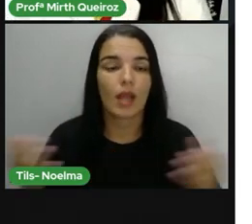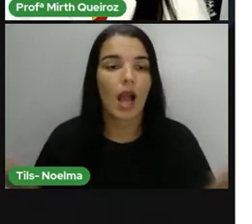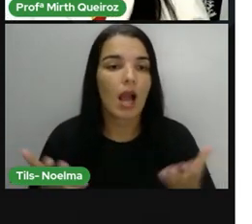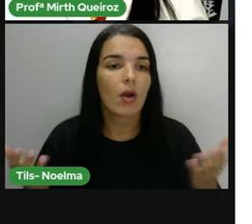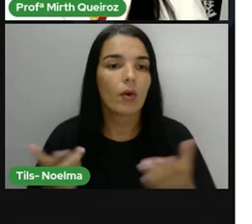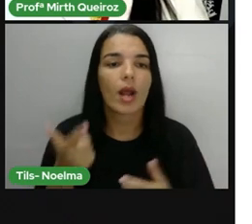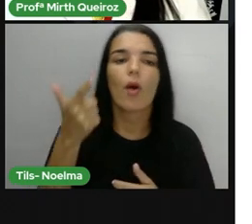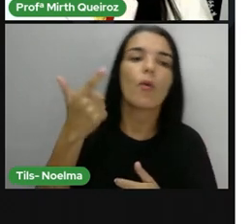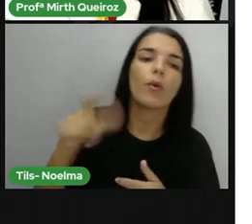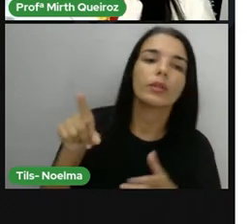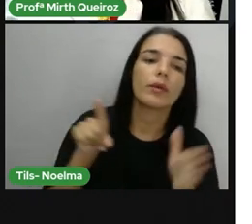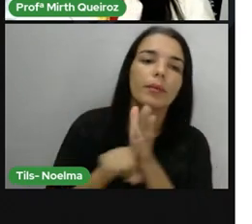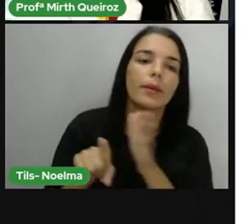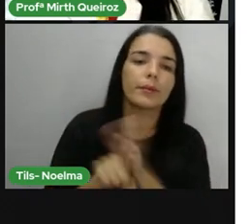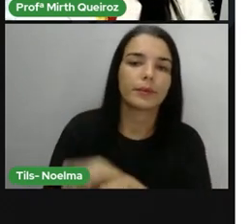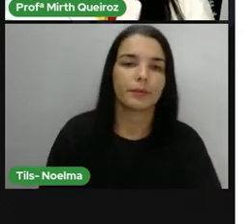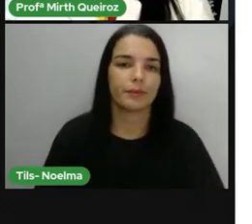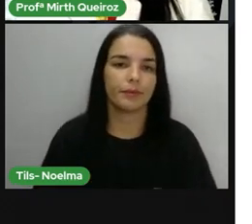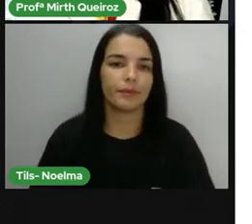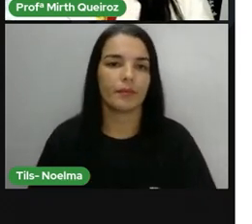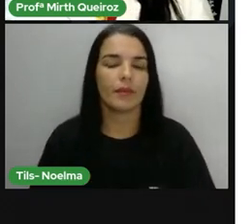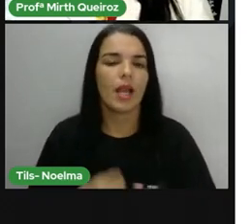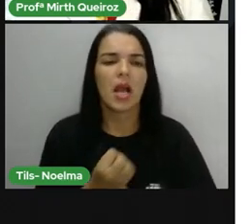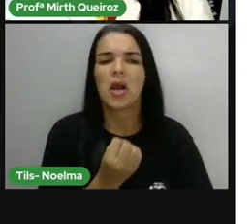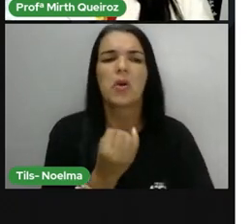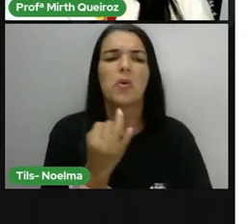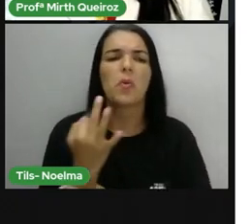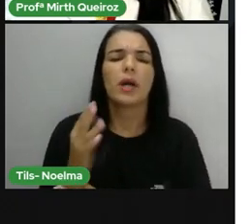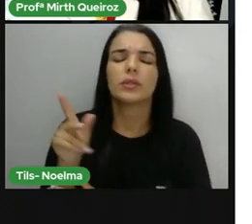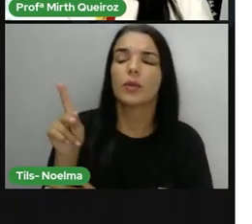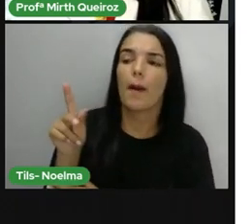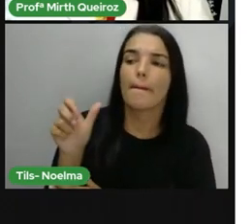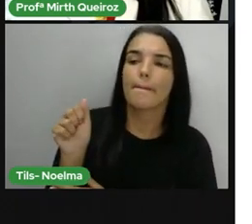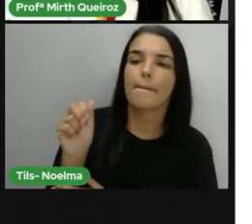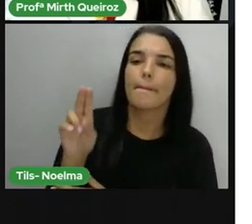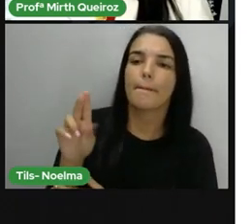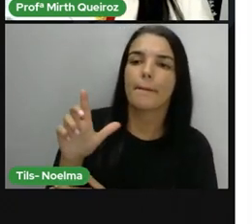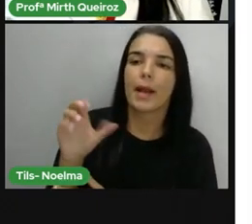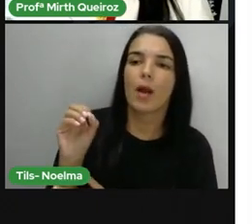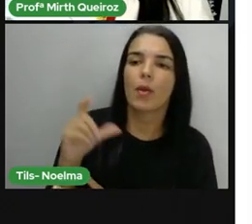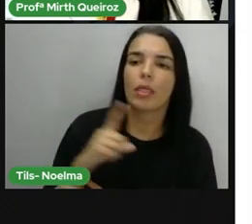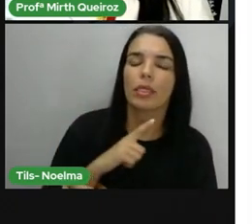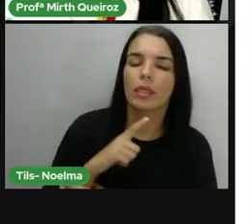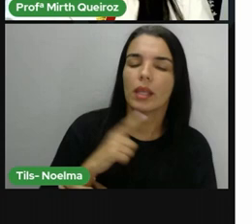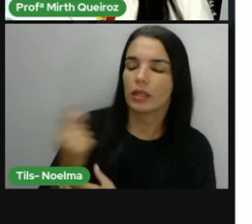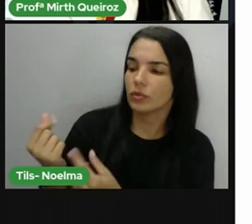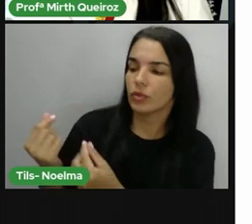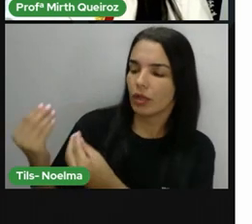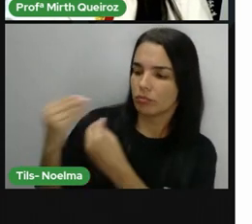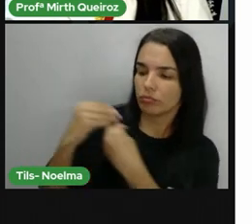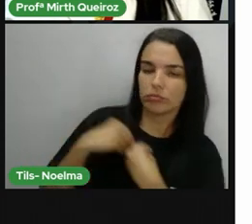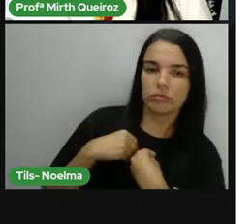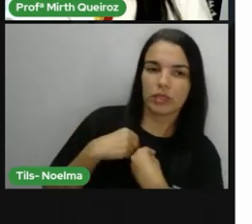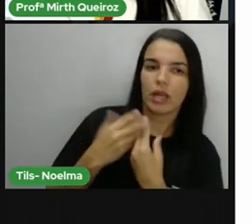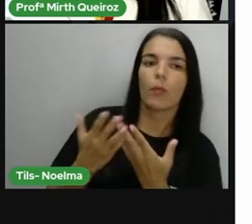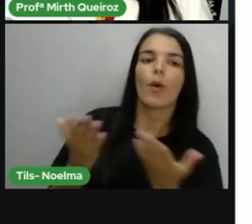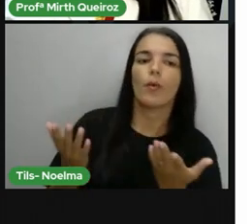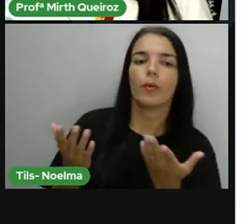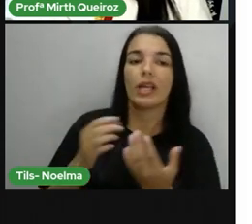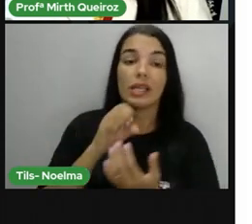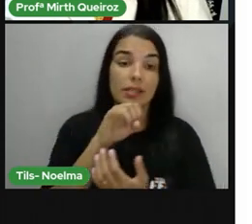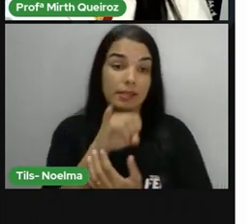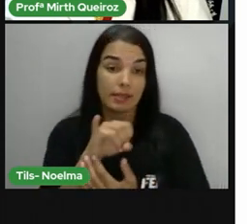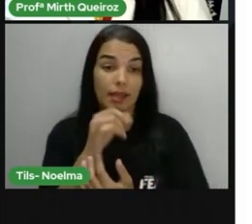Próxima questão. Quanto Paulo receberá por essa venda? A gente sabe que o valor de cada